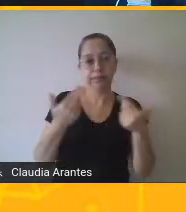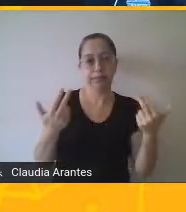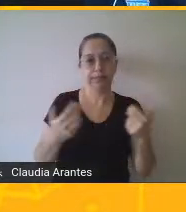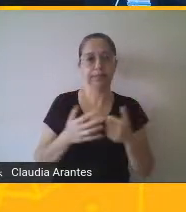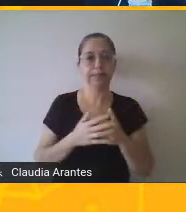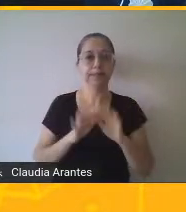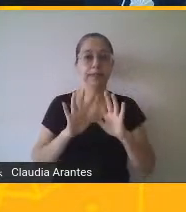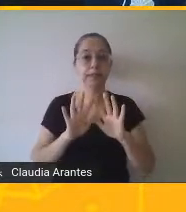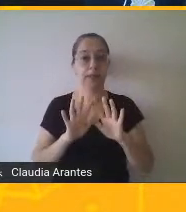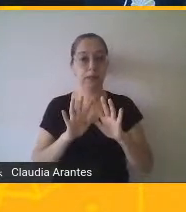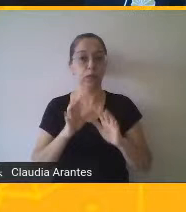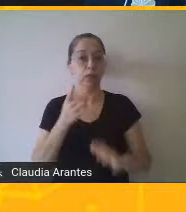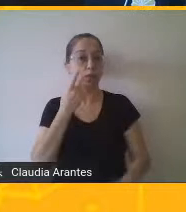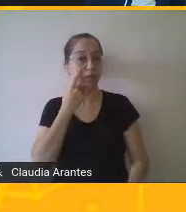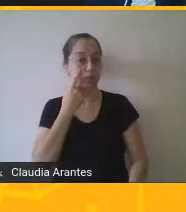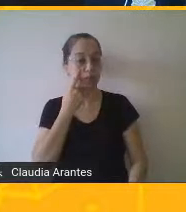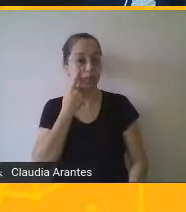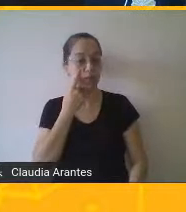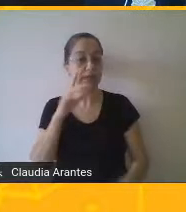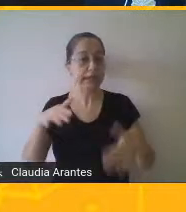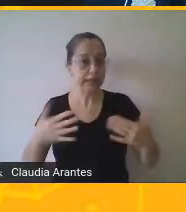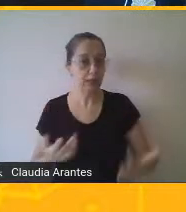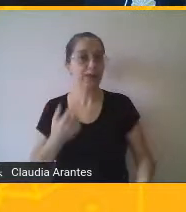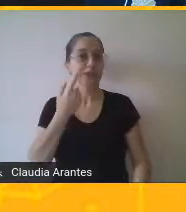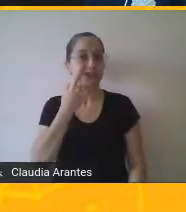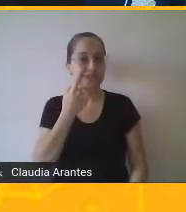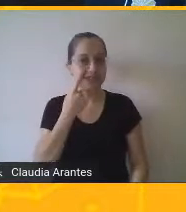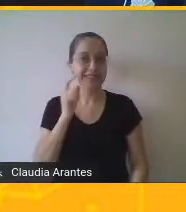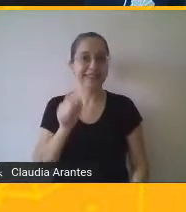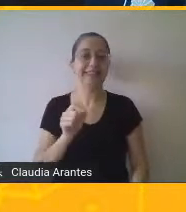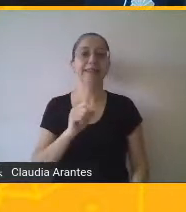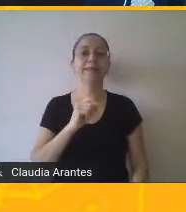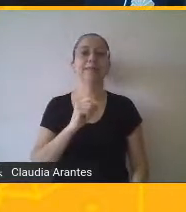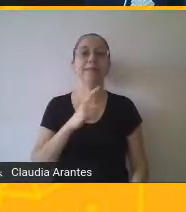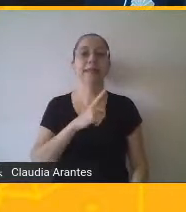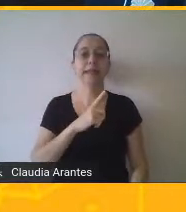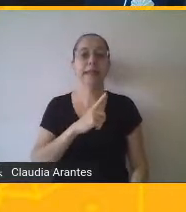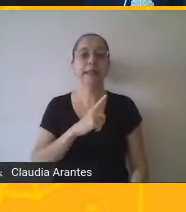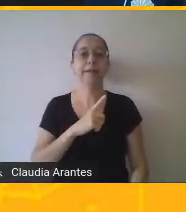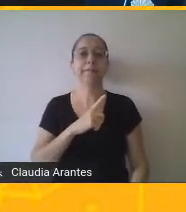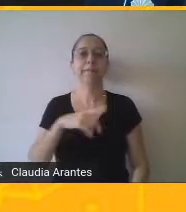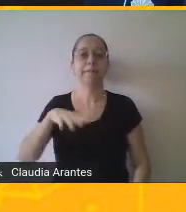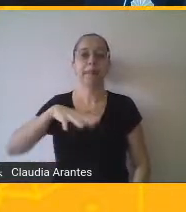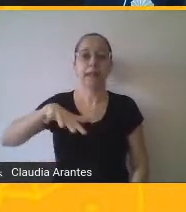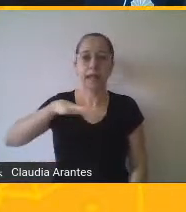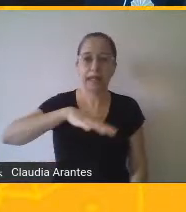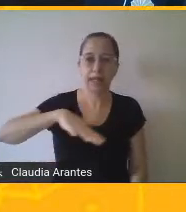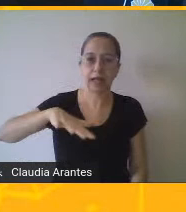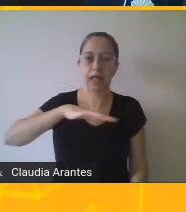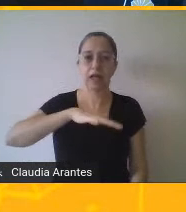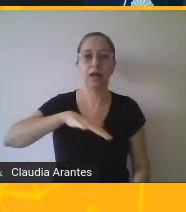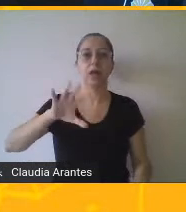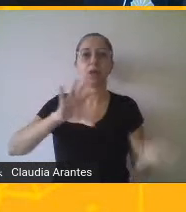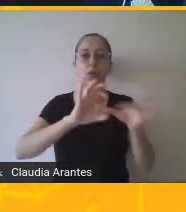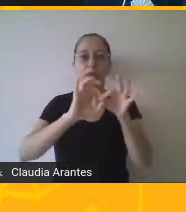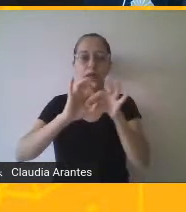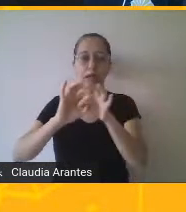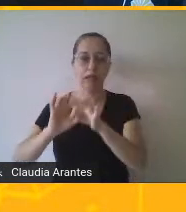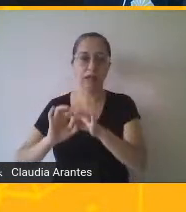o código, canal, contexto,